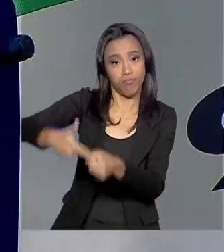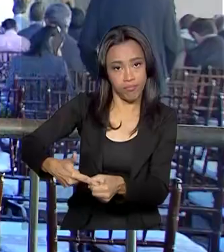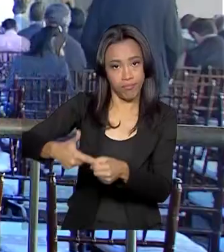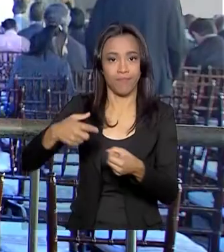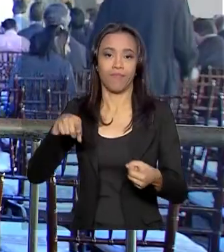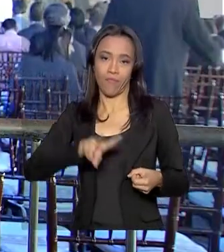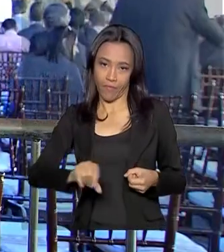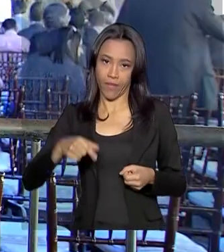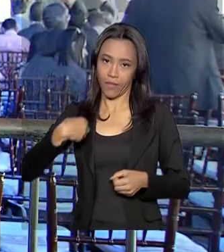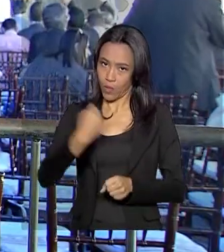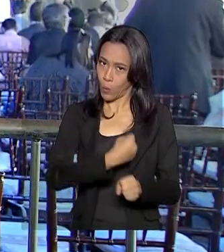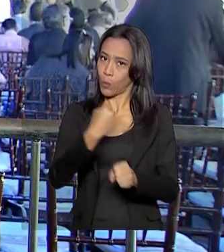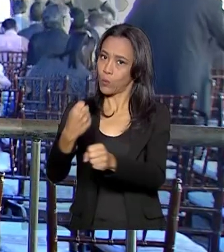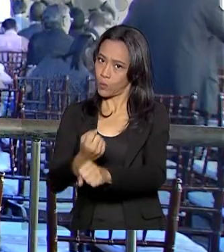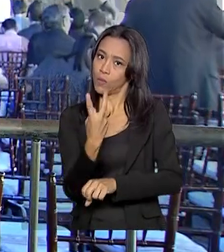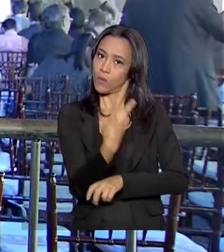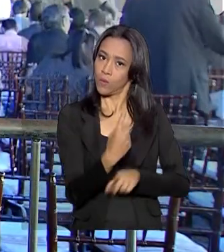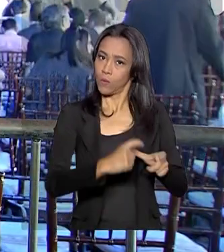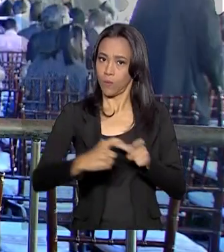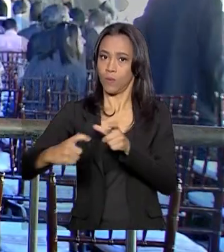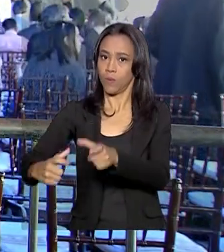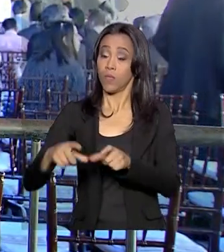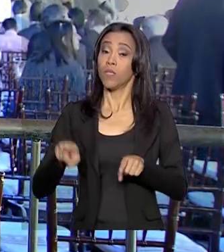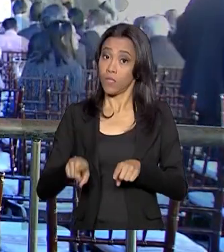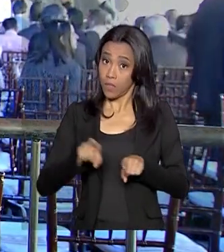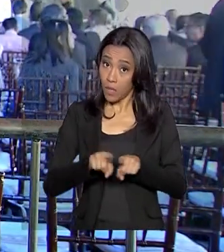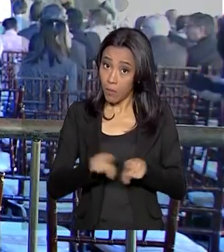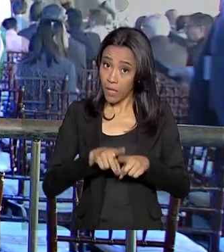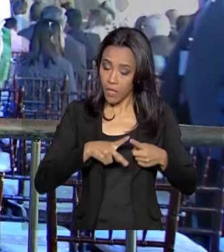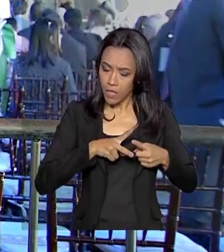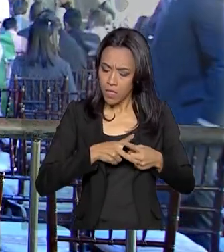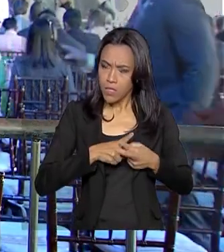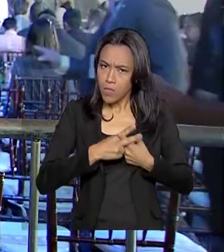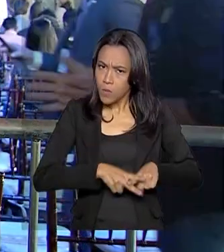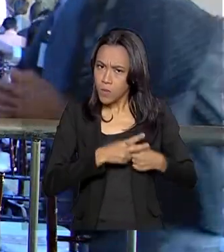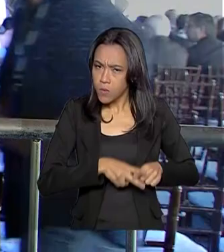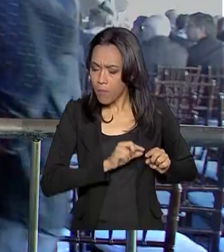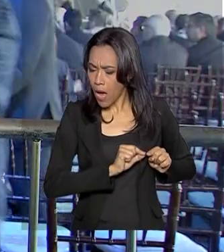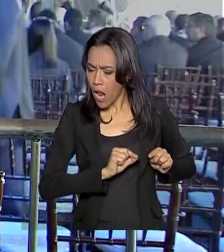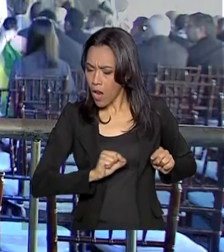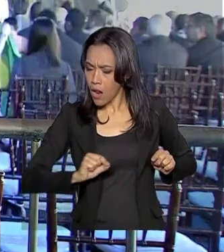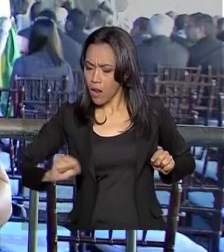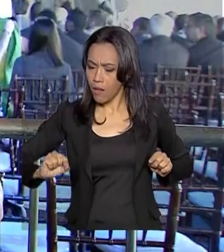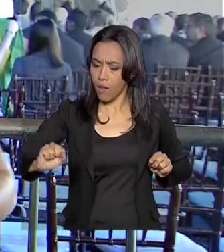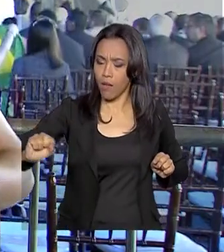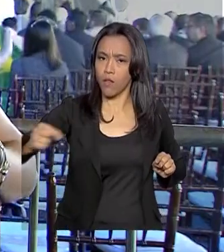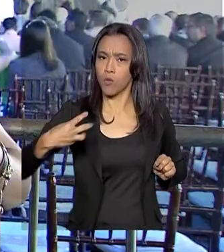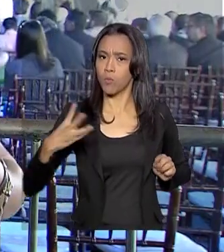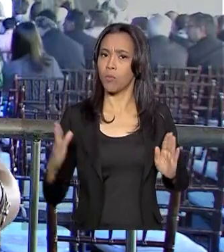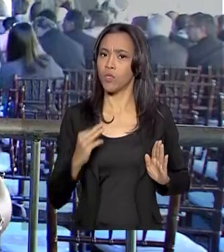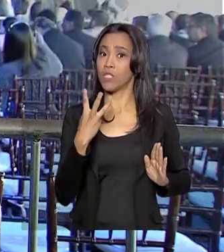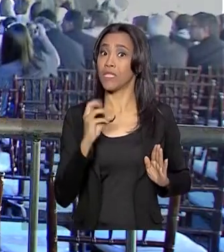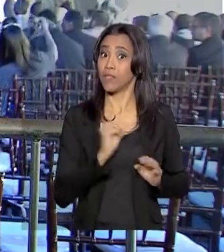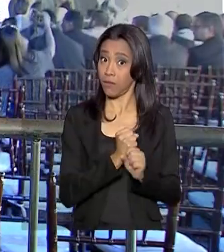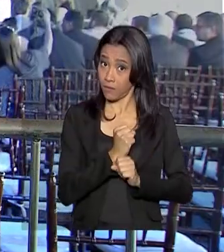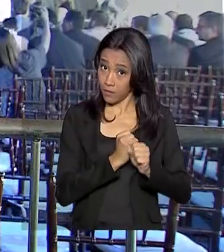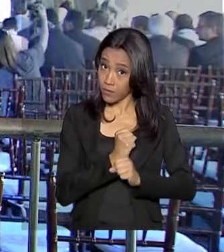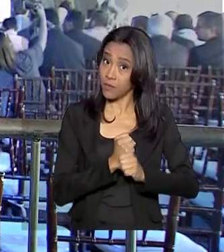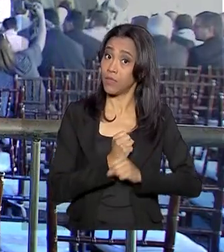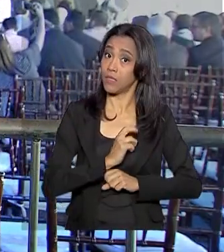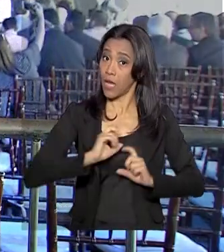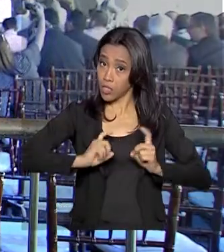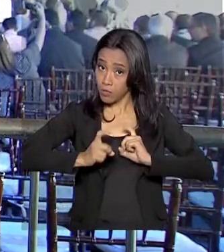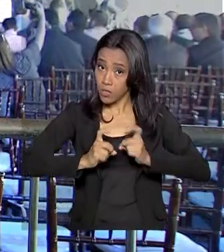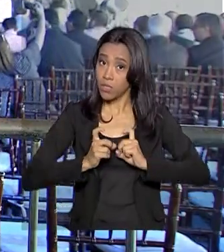garantindo também a manutenção e a conservação da ferrovia durante todo o período concedido. Mas toda a Ferrovia Norte